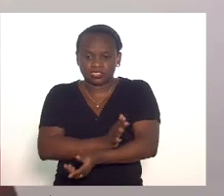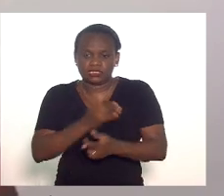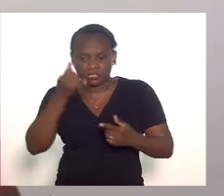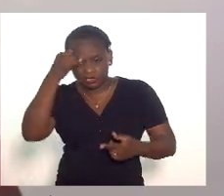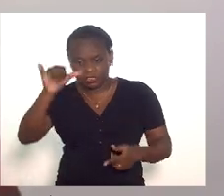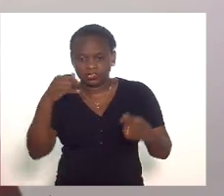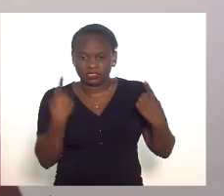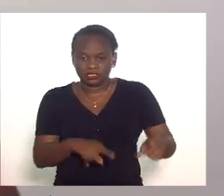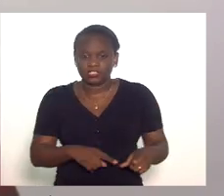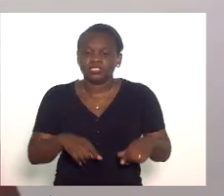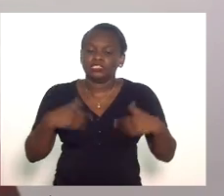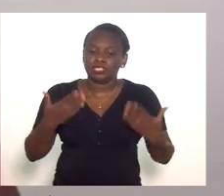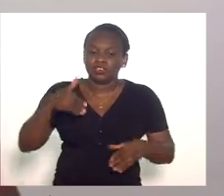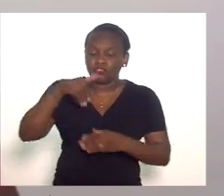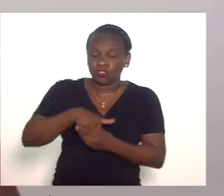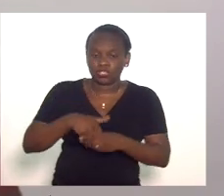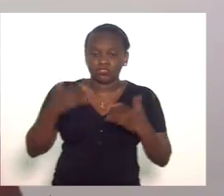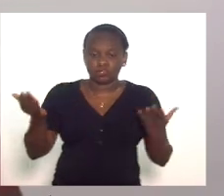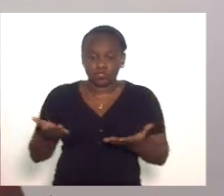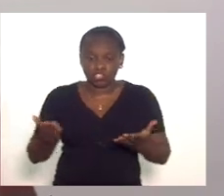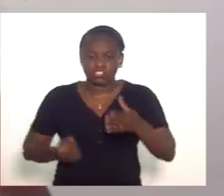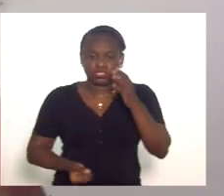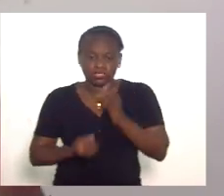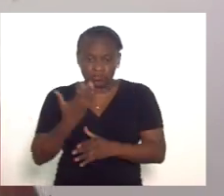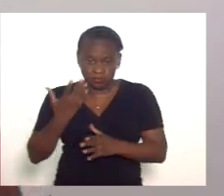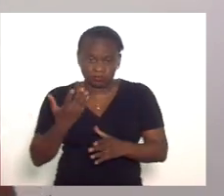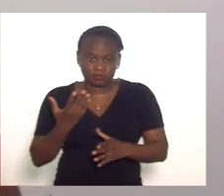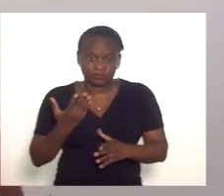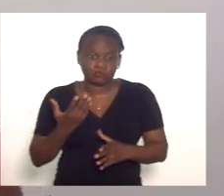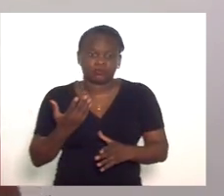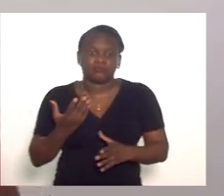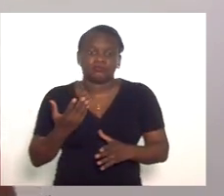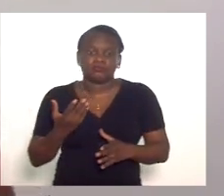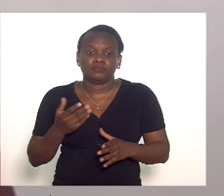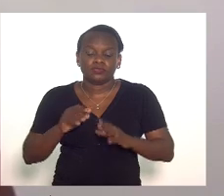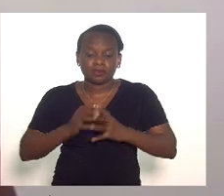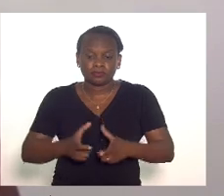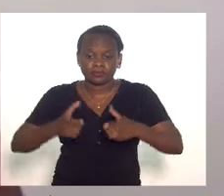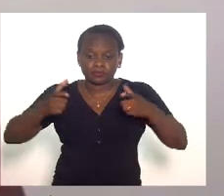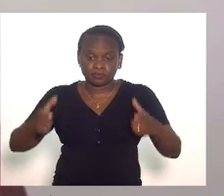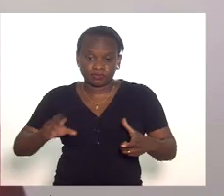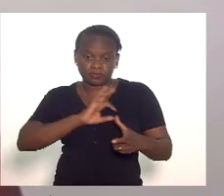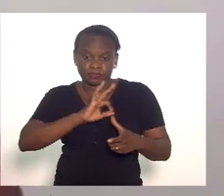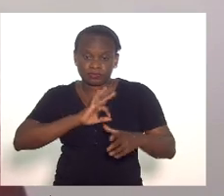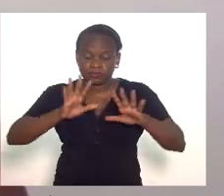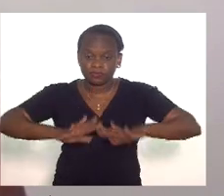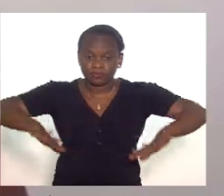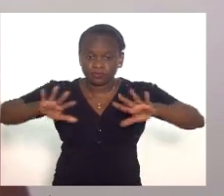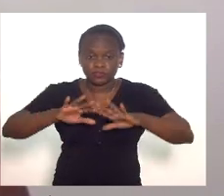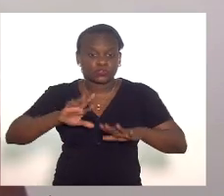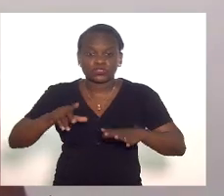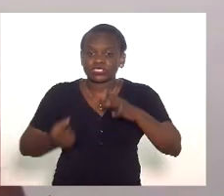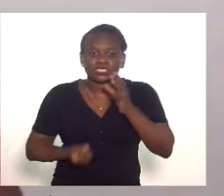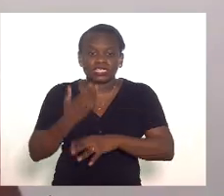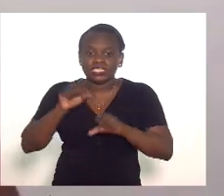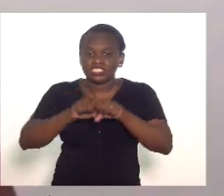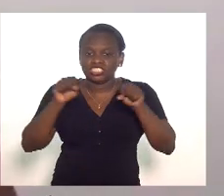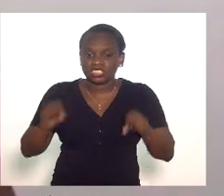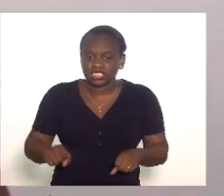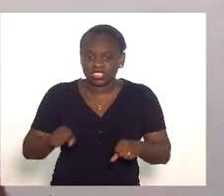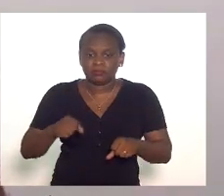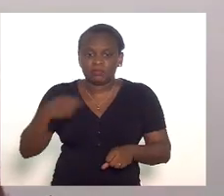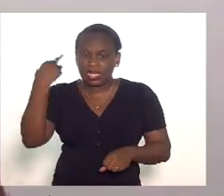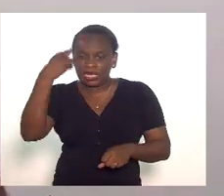ou seja votamos hoje pela criação das redes das delegacias não para criar um sistema racial